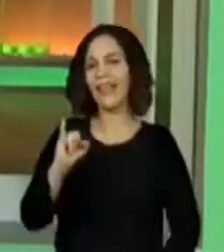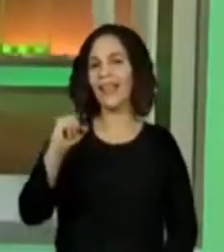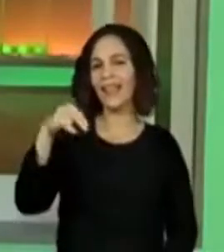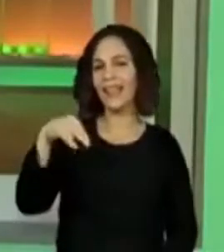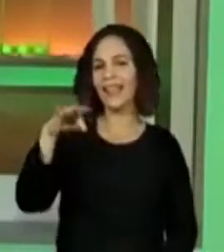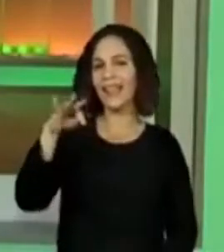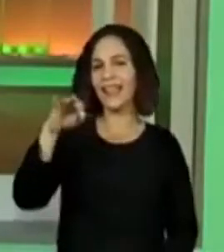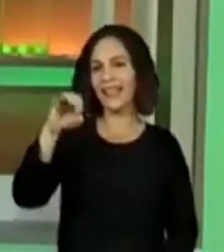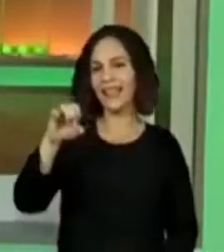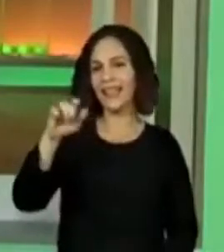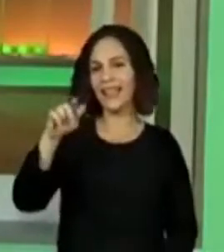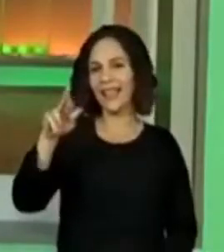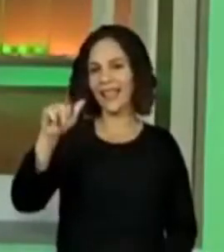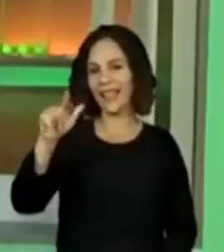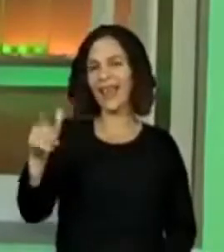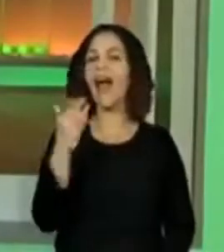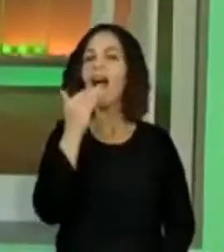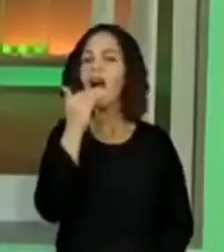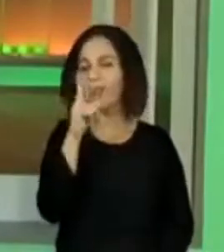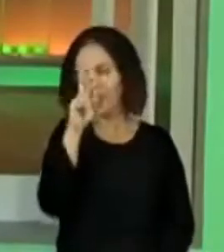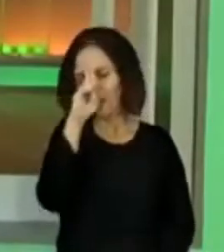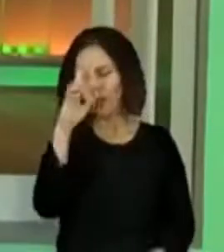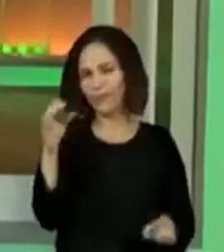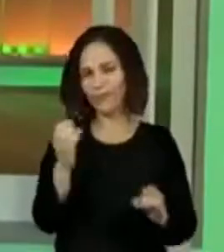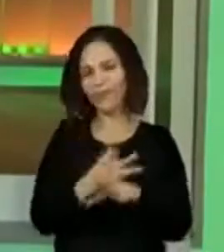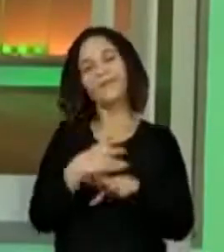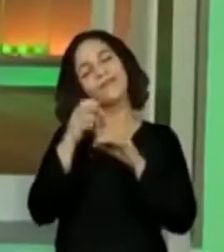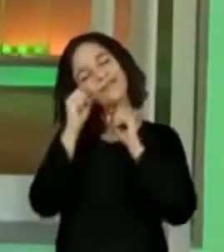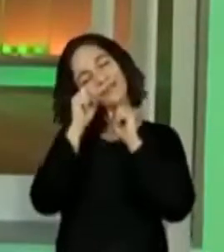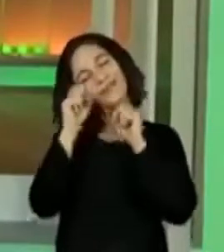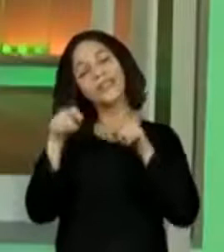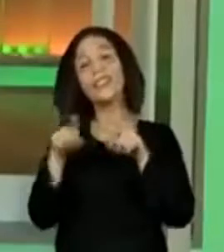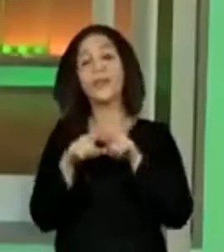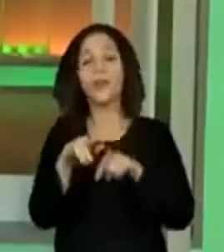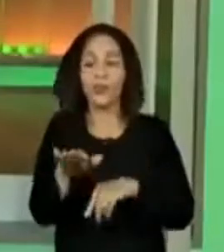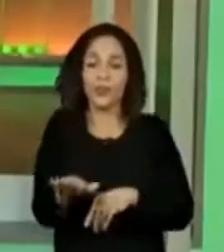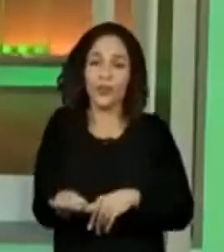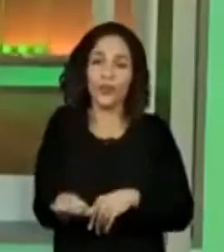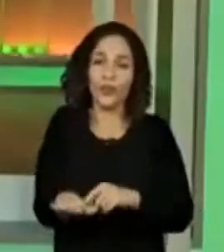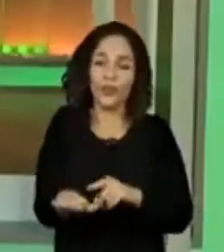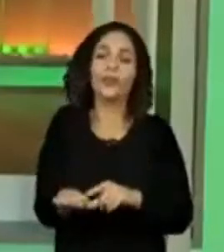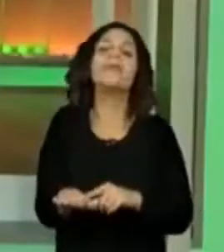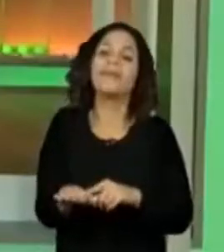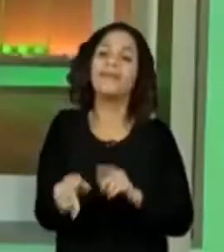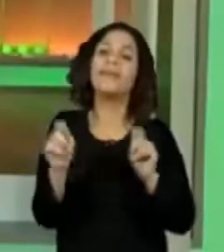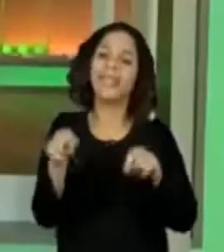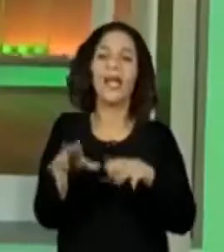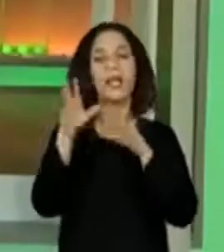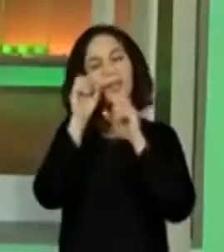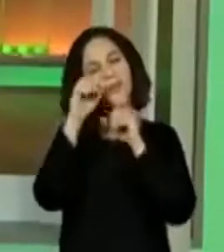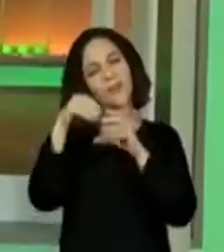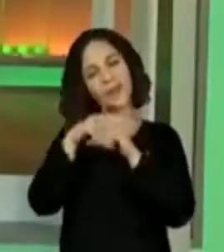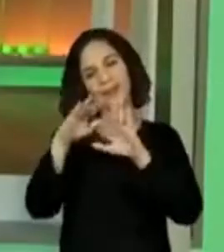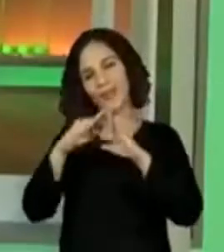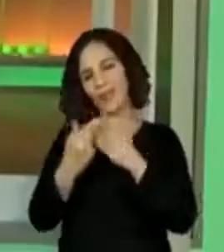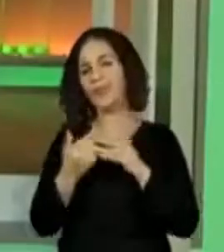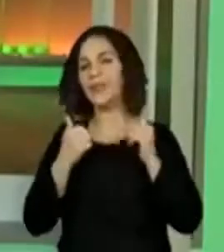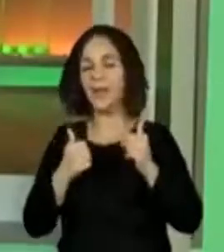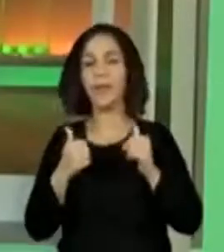cochiladinha depois do almoço. É verdade. É verdade. E os menorzinhos também dormem na escola. Muito bem.